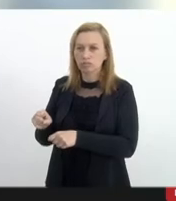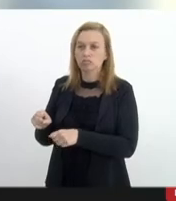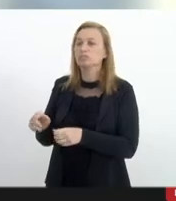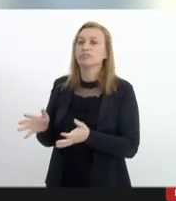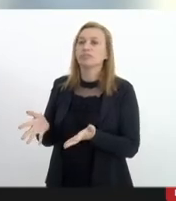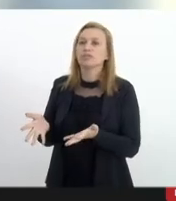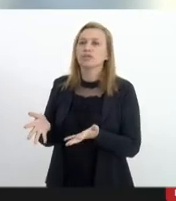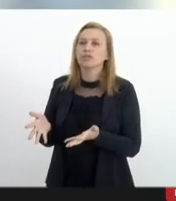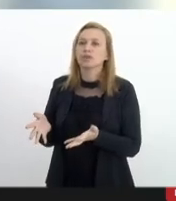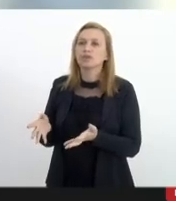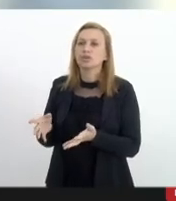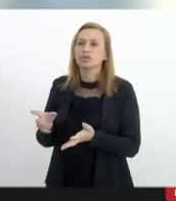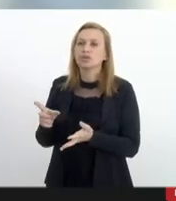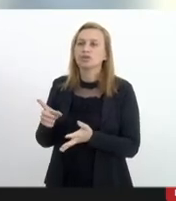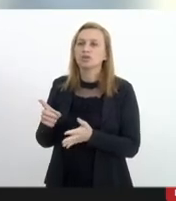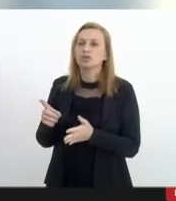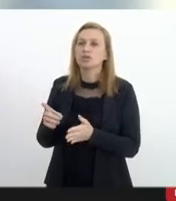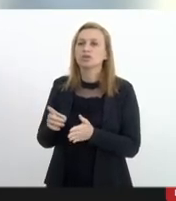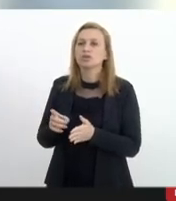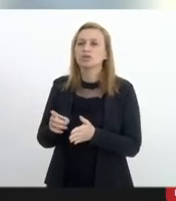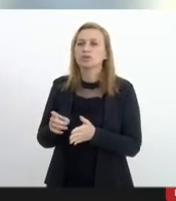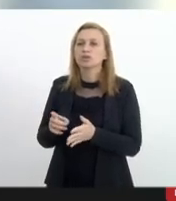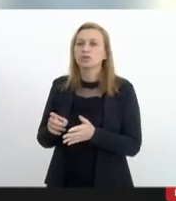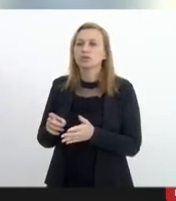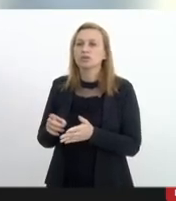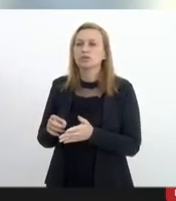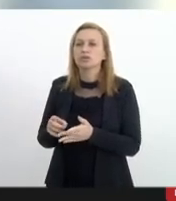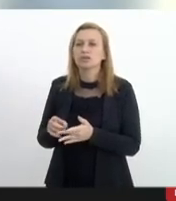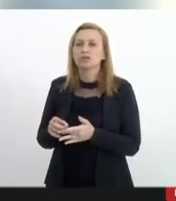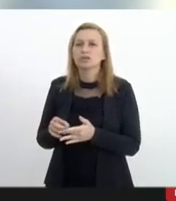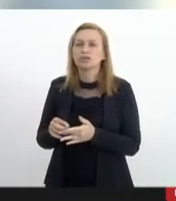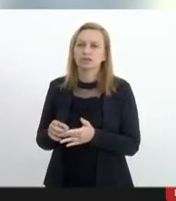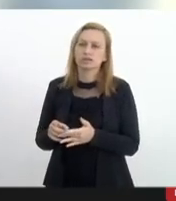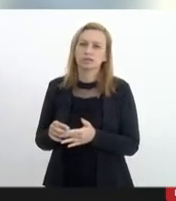nos dias subsequentes e